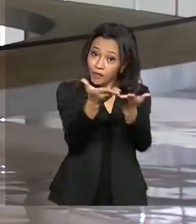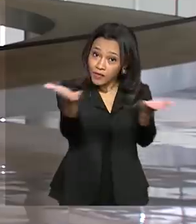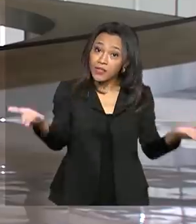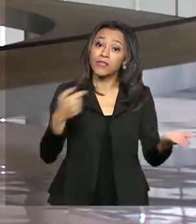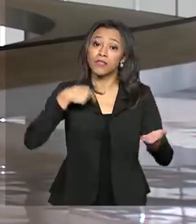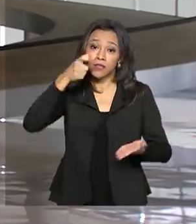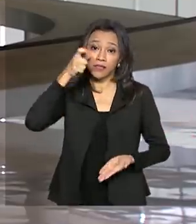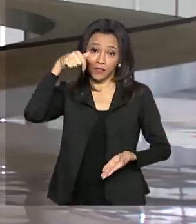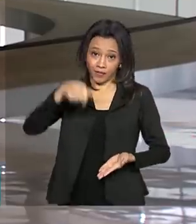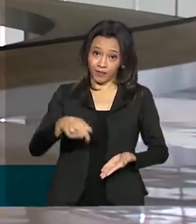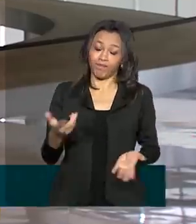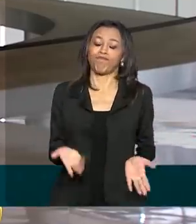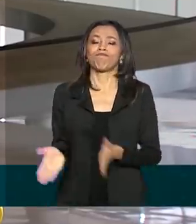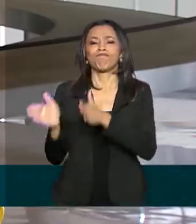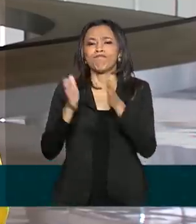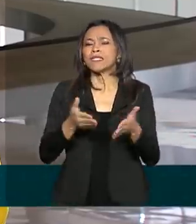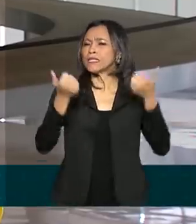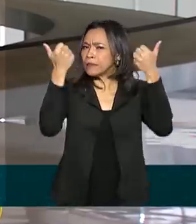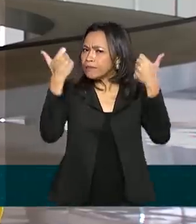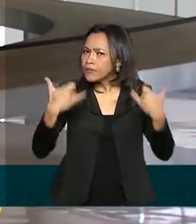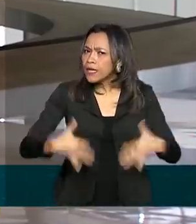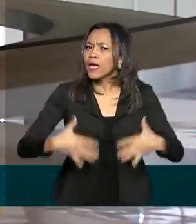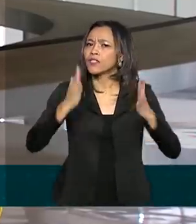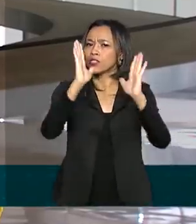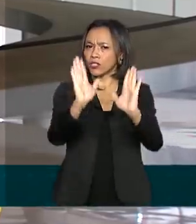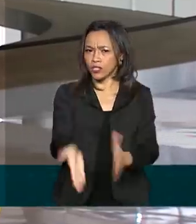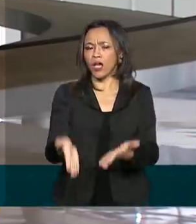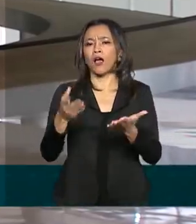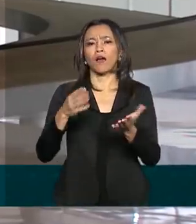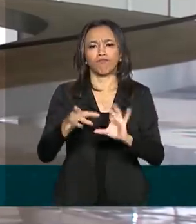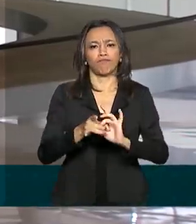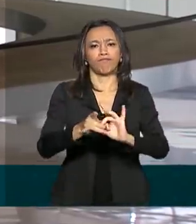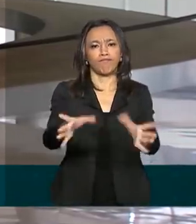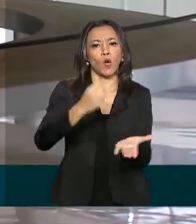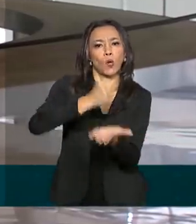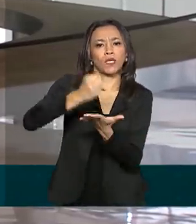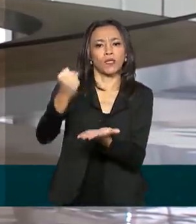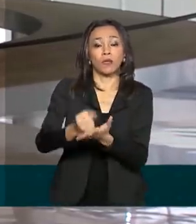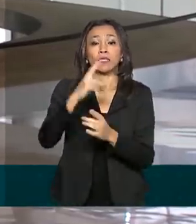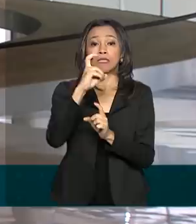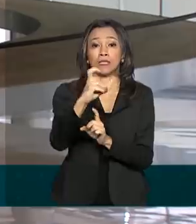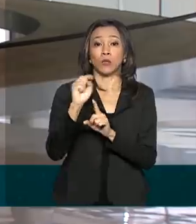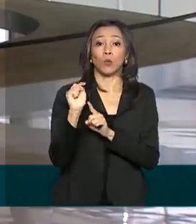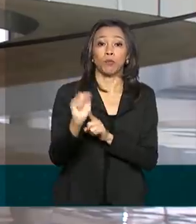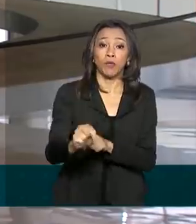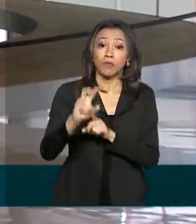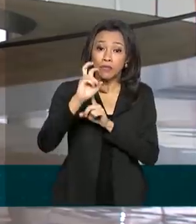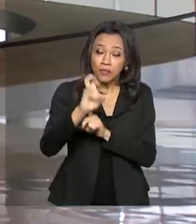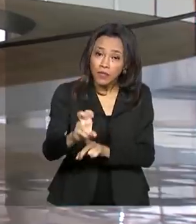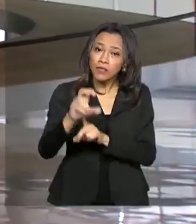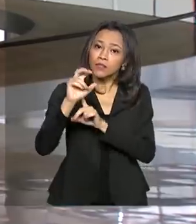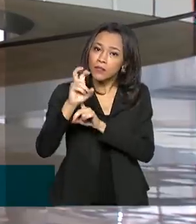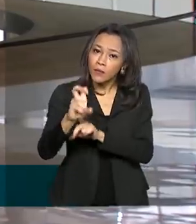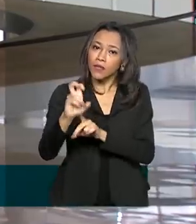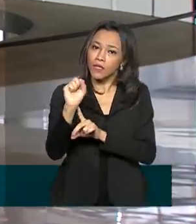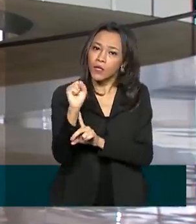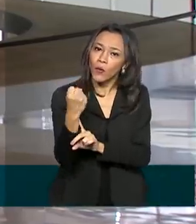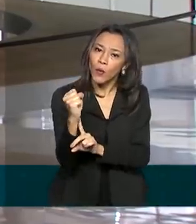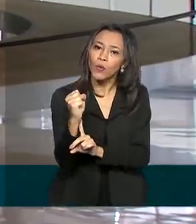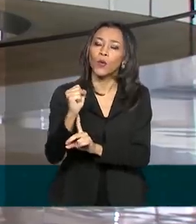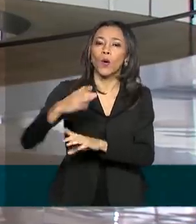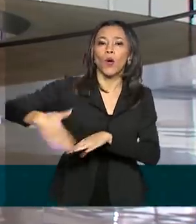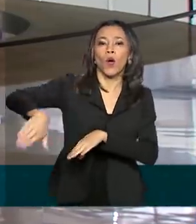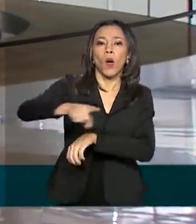TV Brasil. Para ser bem exata, foi autorizada a contratação de 5.158 profissionais de